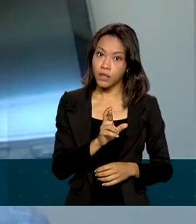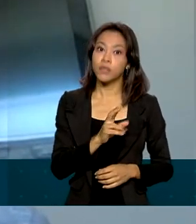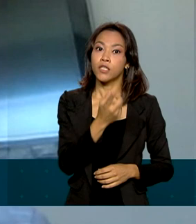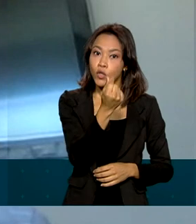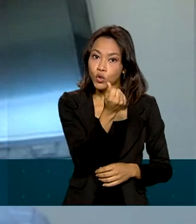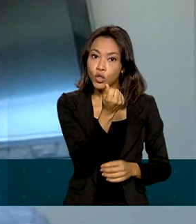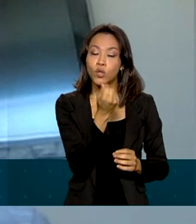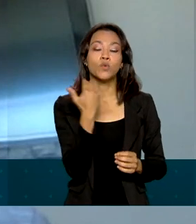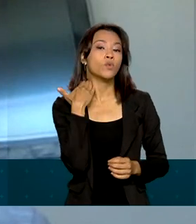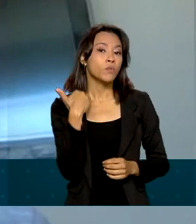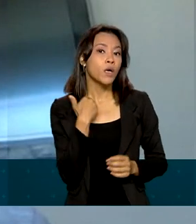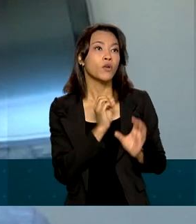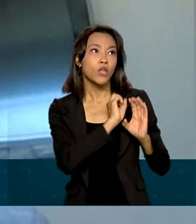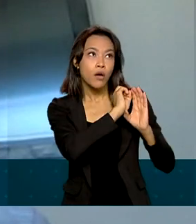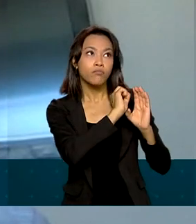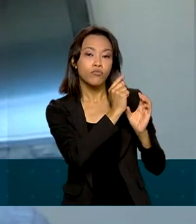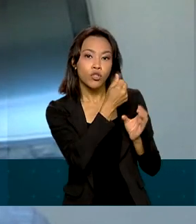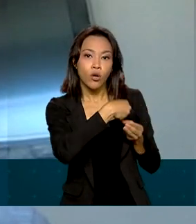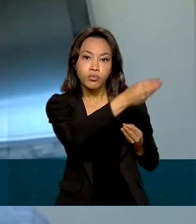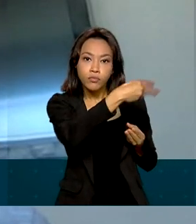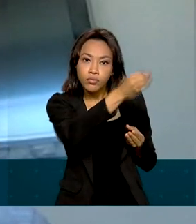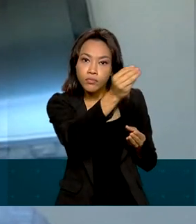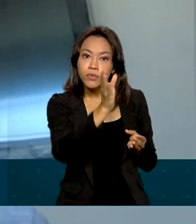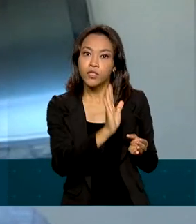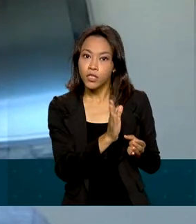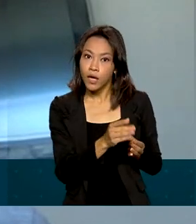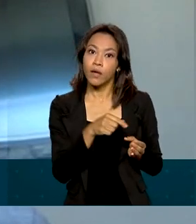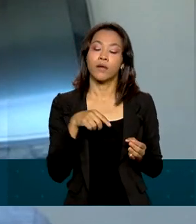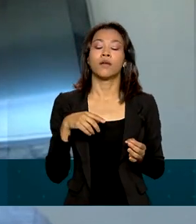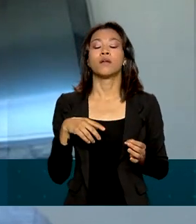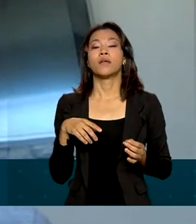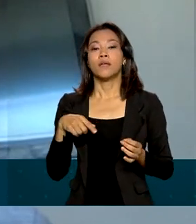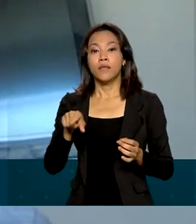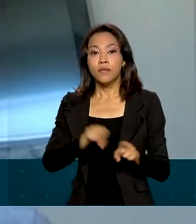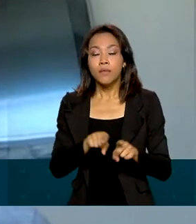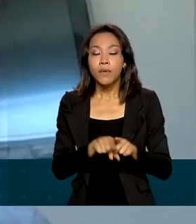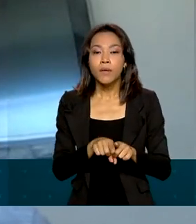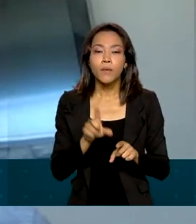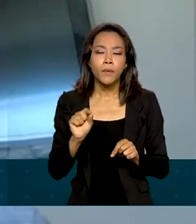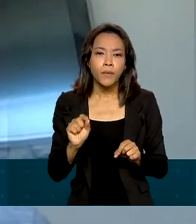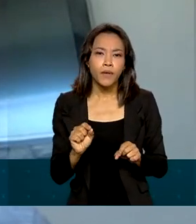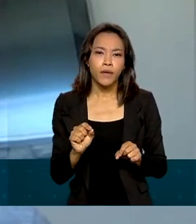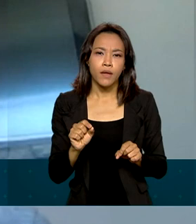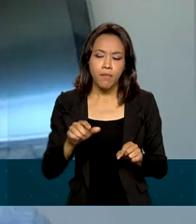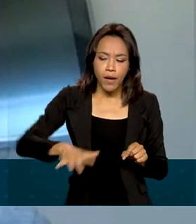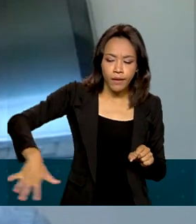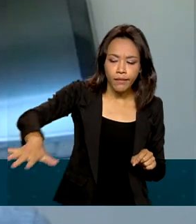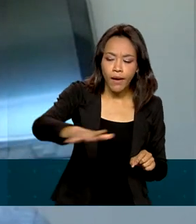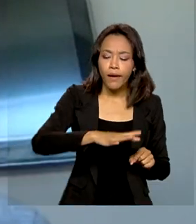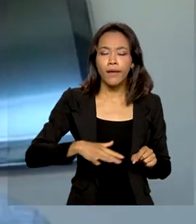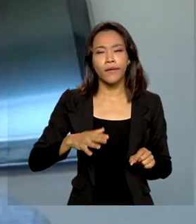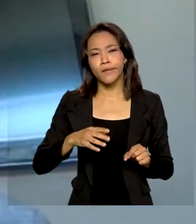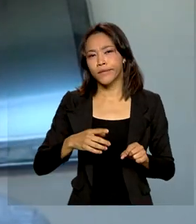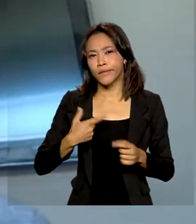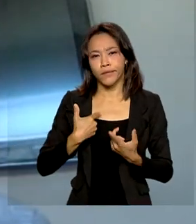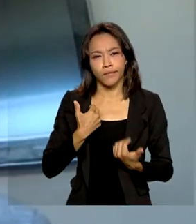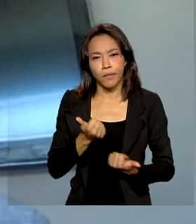Aplicado efetivamente, já tem quase 4 bilhões de reais, sobretudo para custeio, para